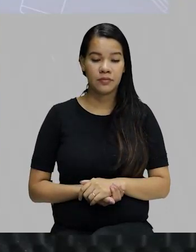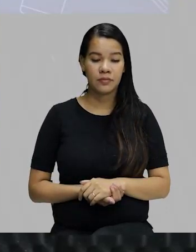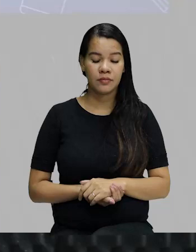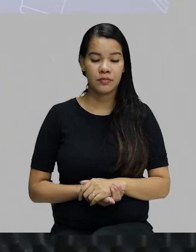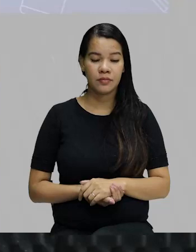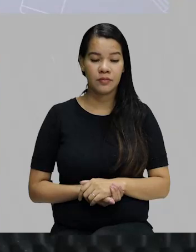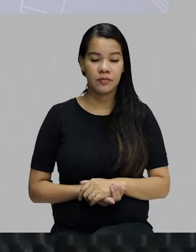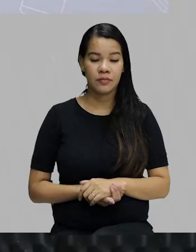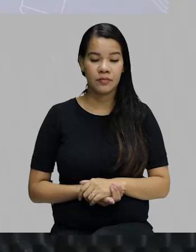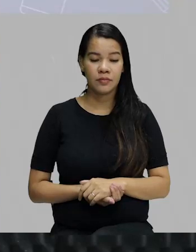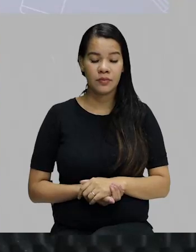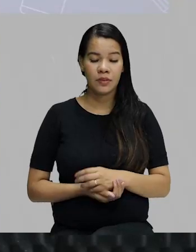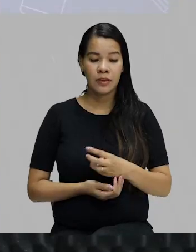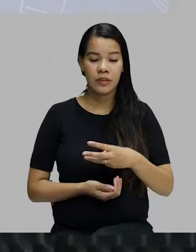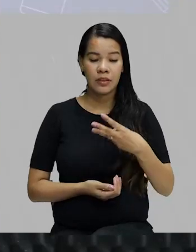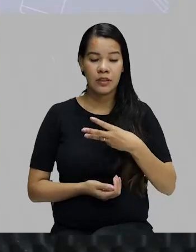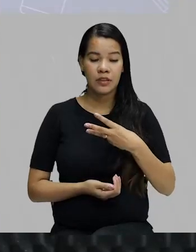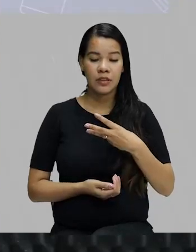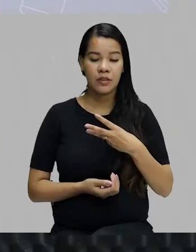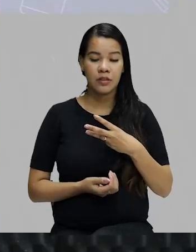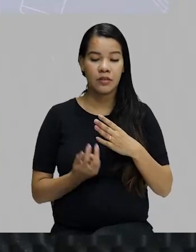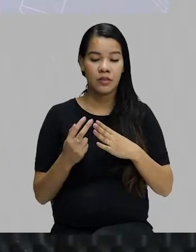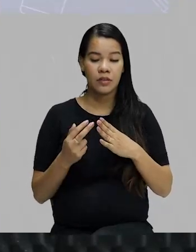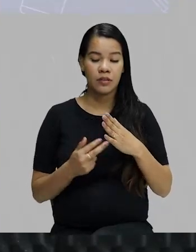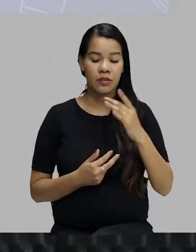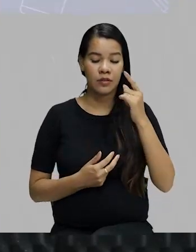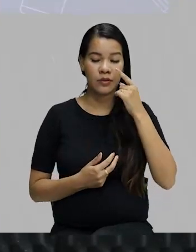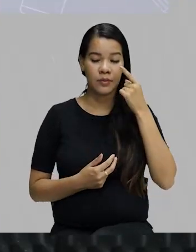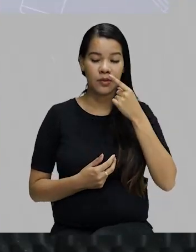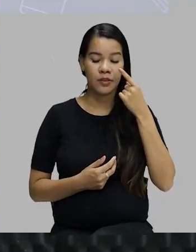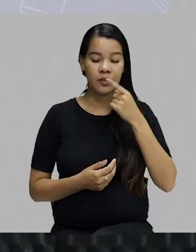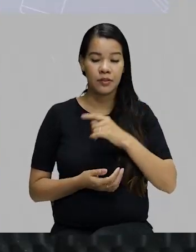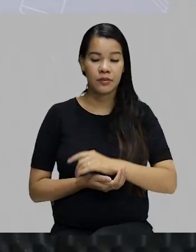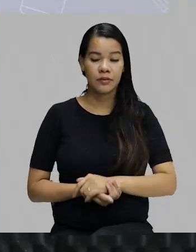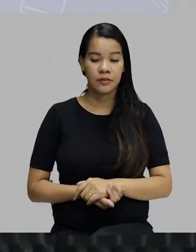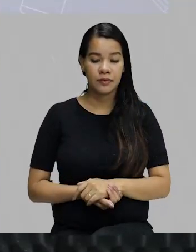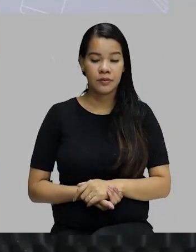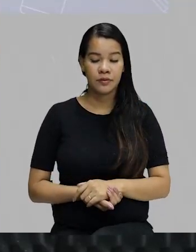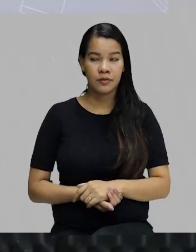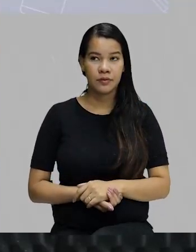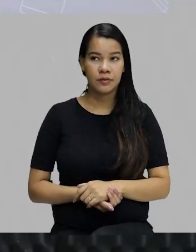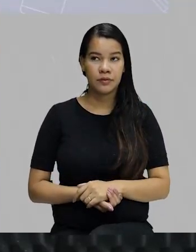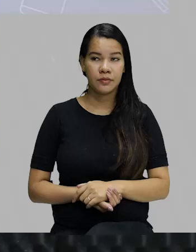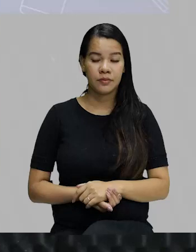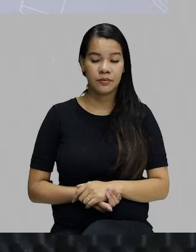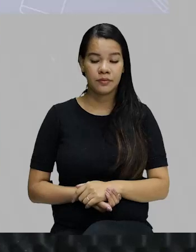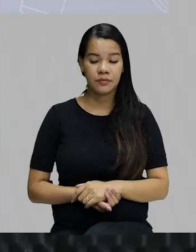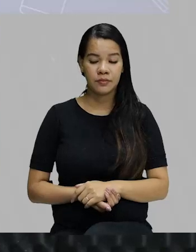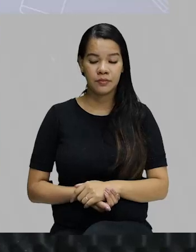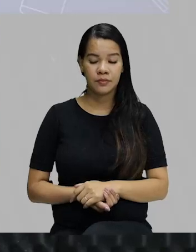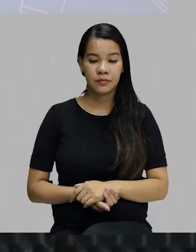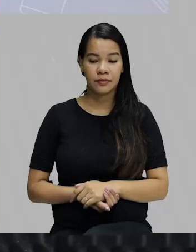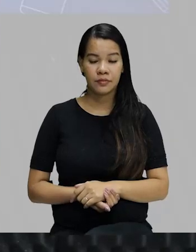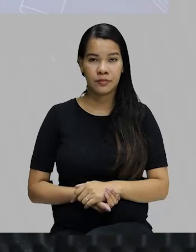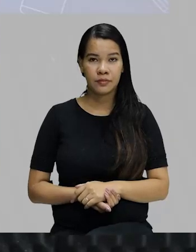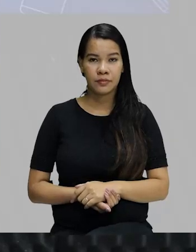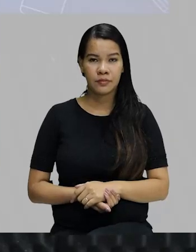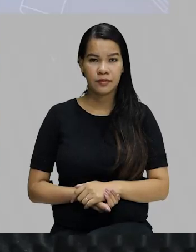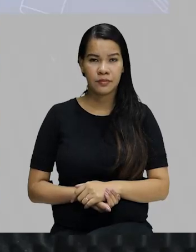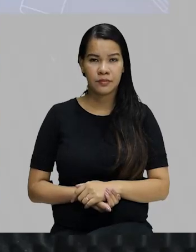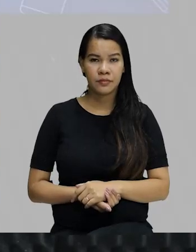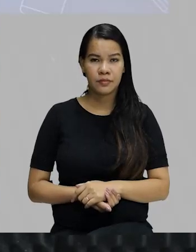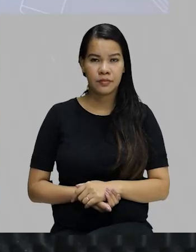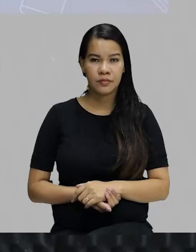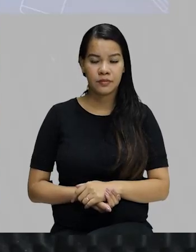Tu escuchar lo que te está diciendo tu padre. Então, aqui eu tenho o